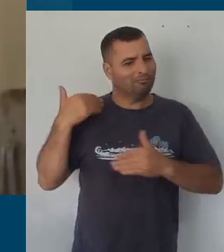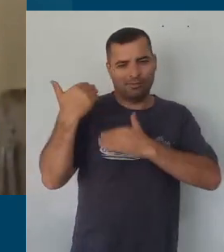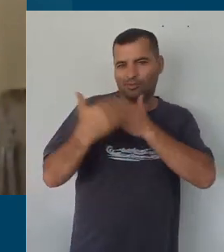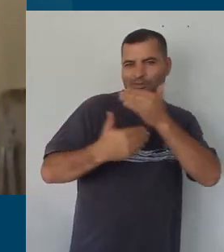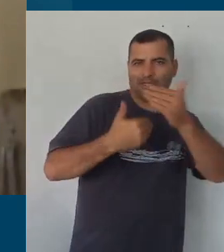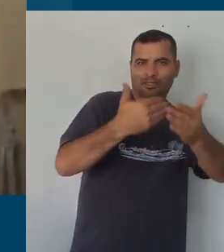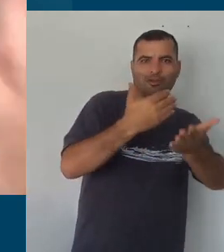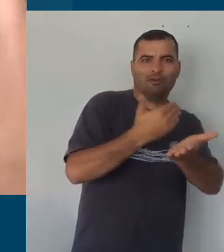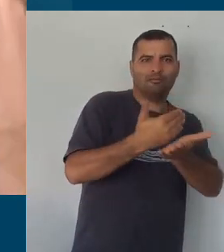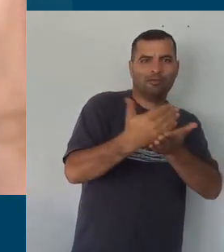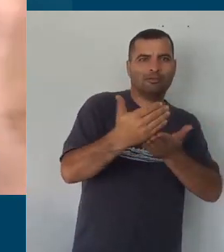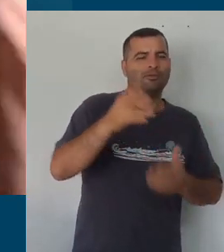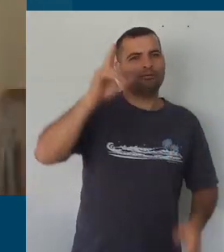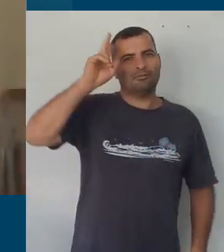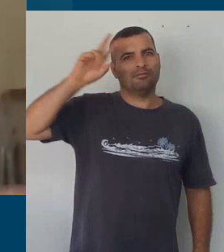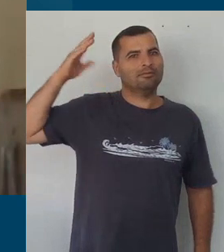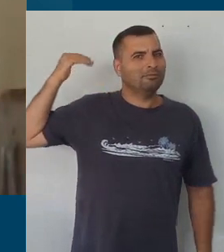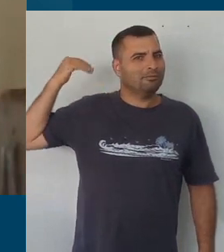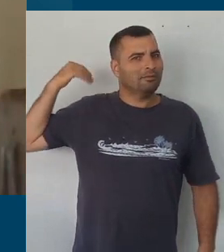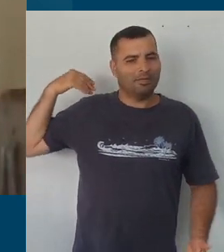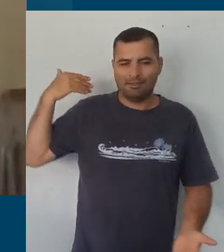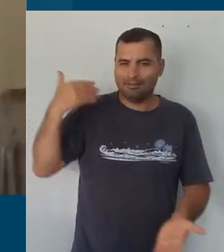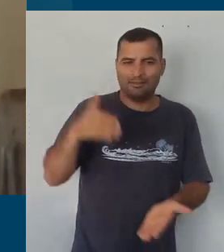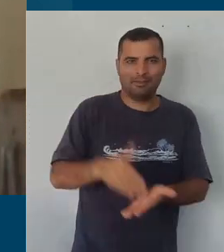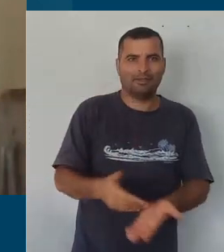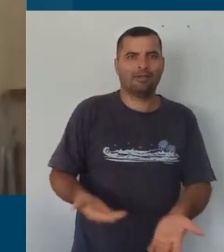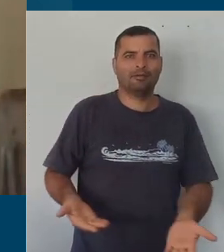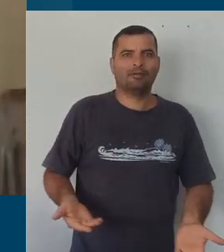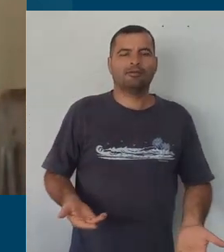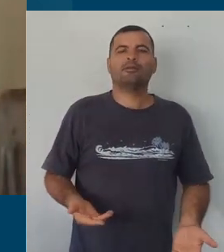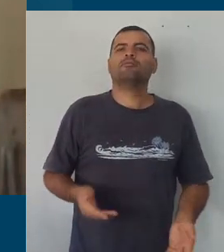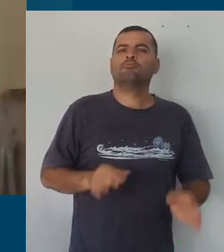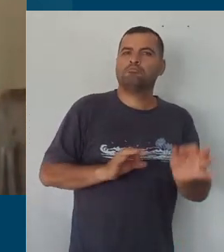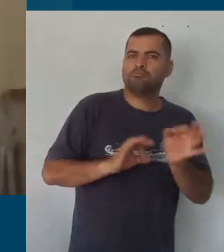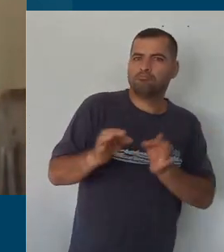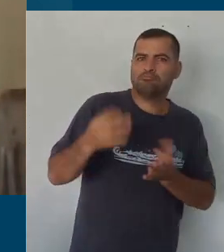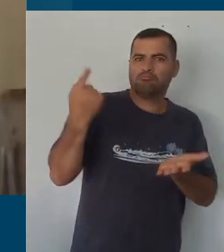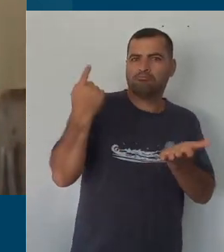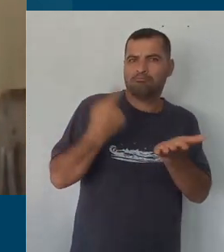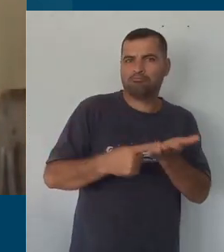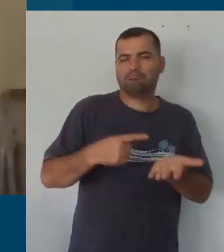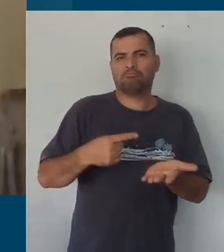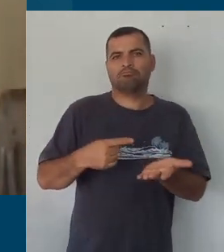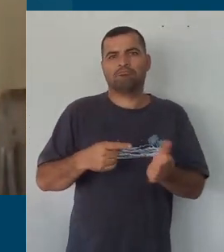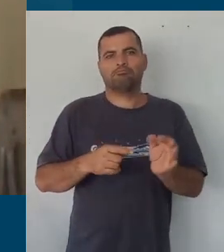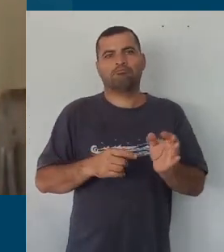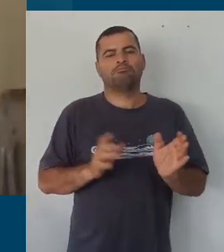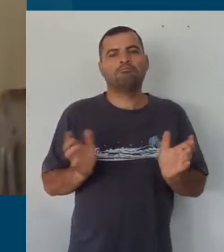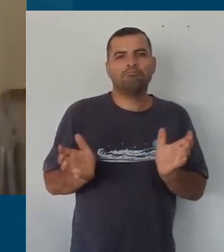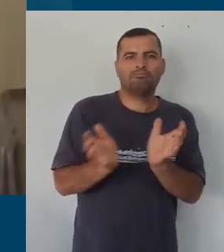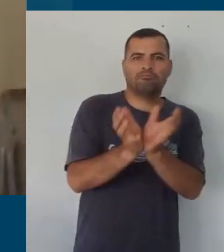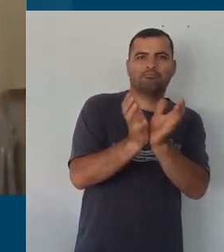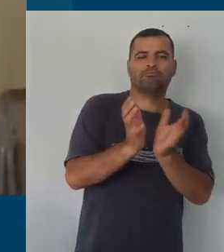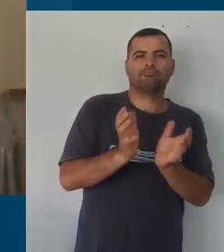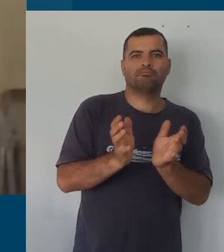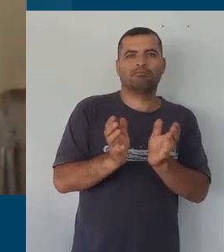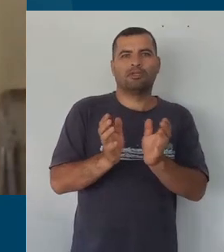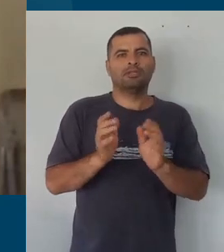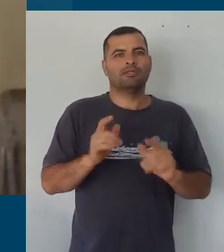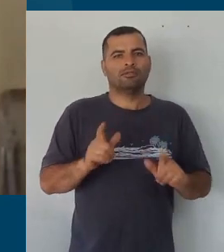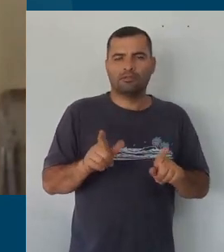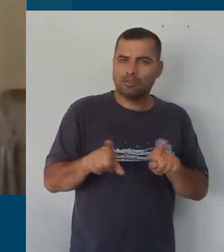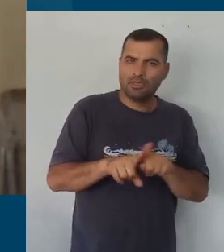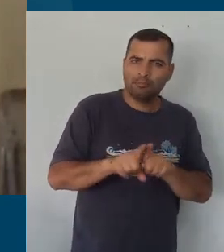pelos webinários, né? Pela proposta de participação, grande participação da nossa